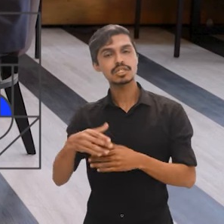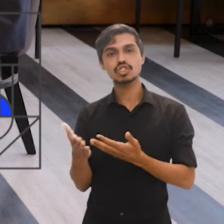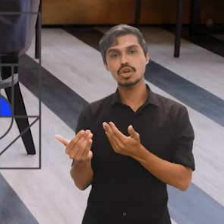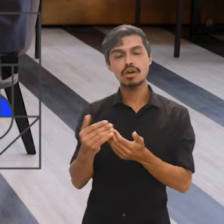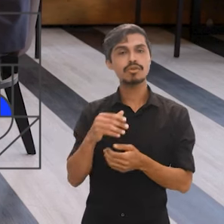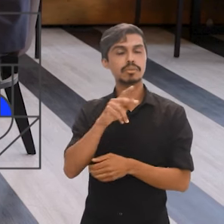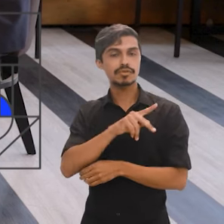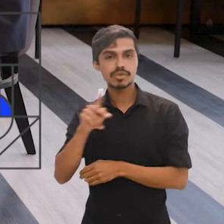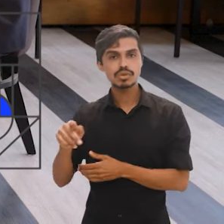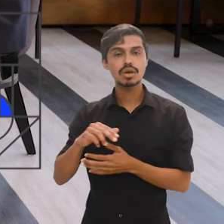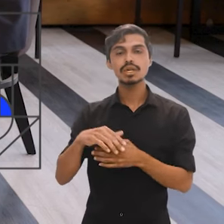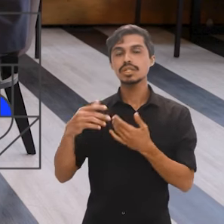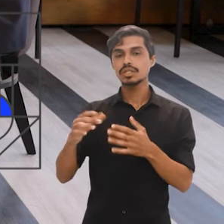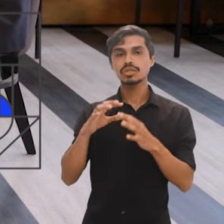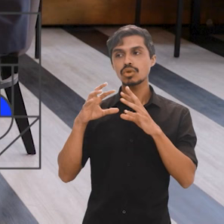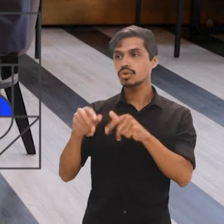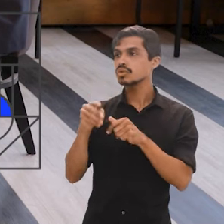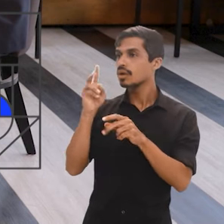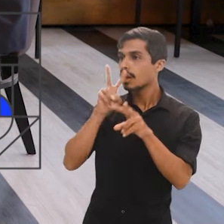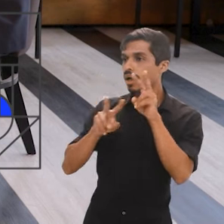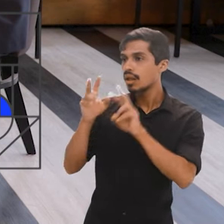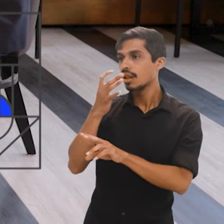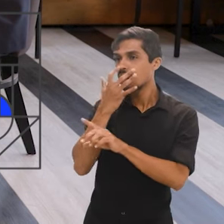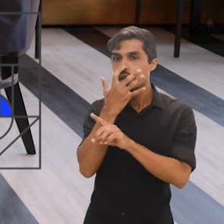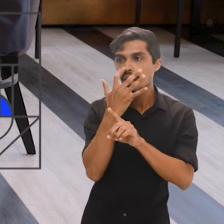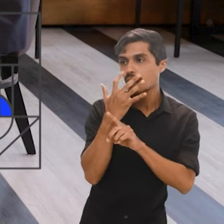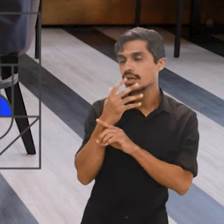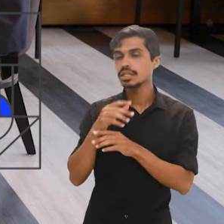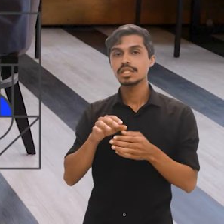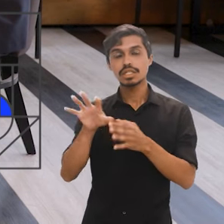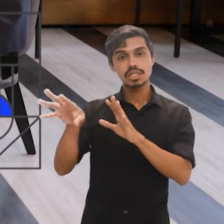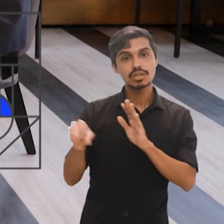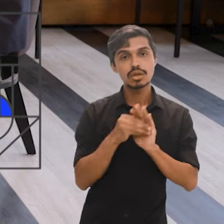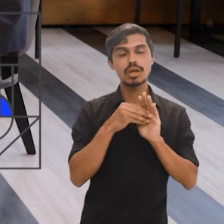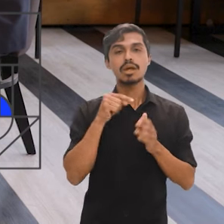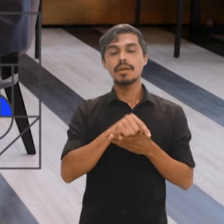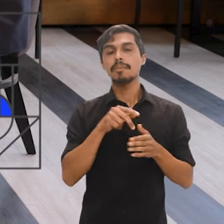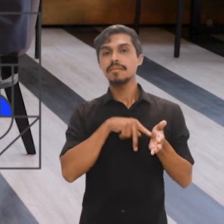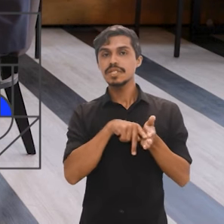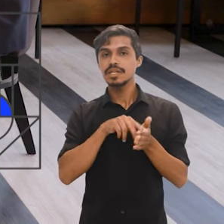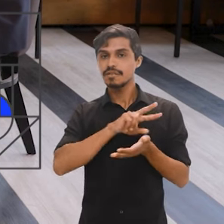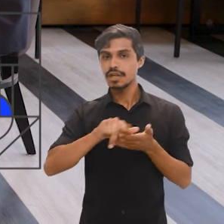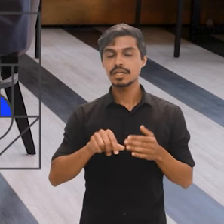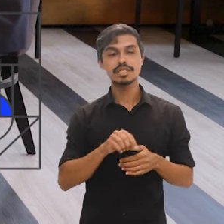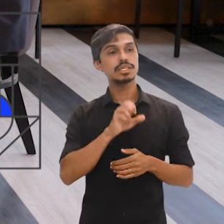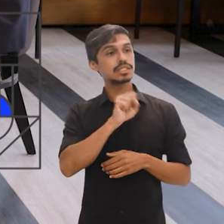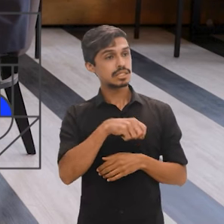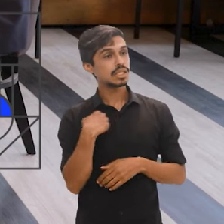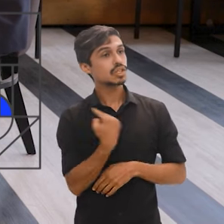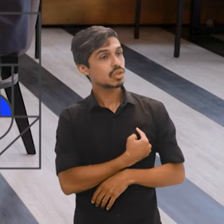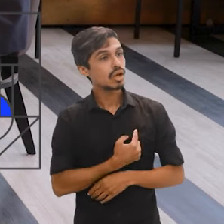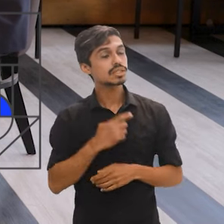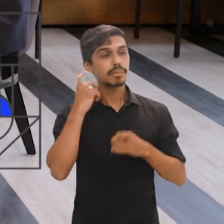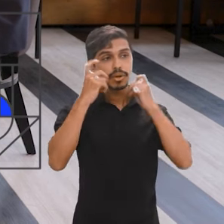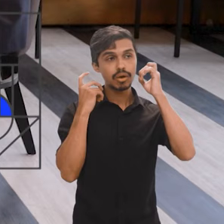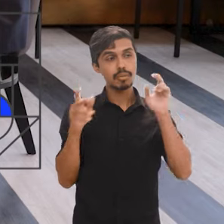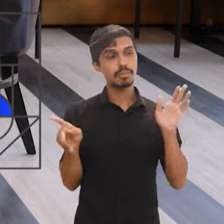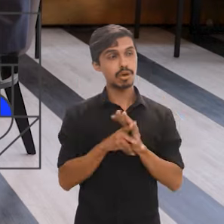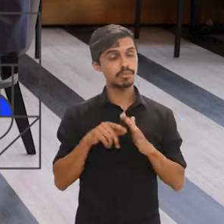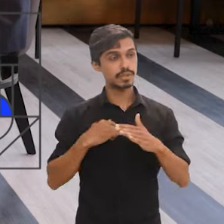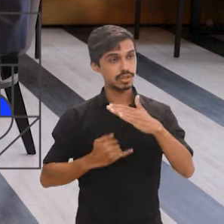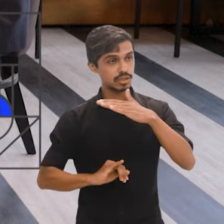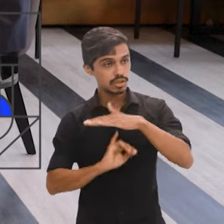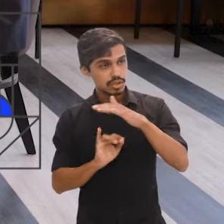professores, para embasar todos os tipos de estudo e pesquisa também. Esse sim tem sido sempre uma preocupação da